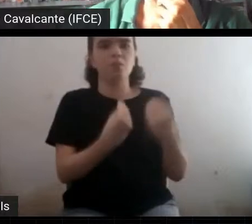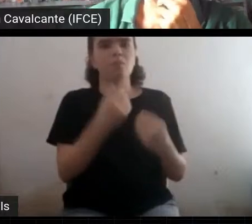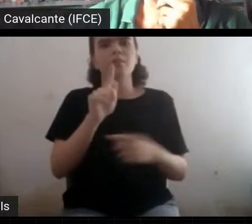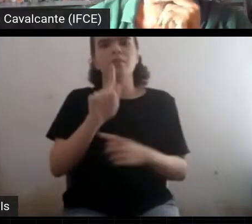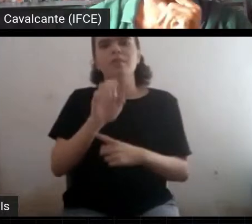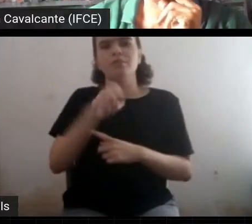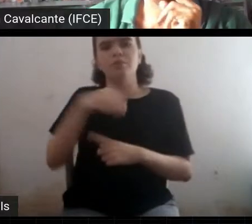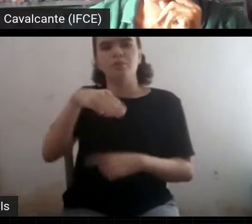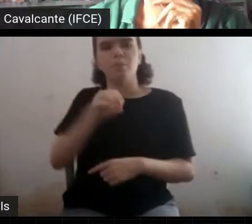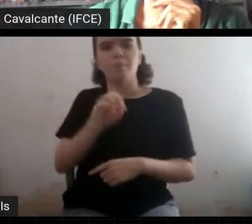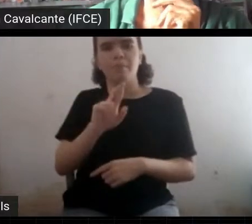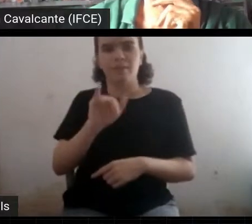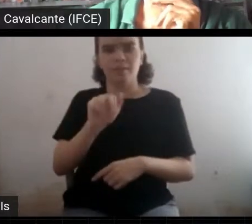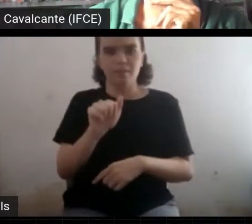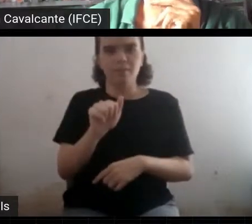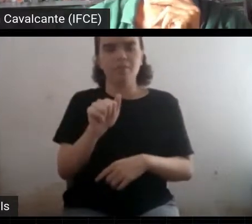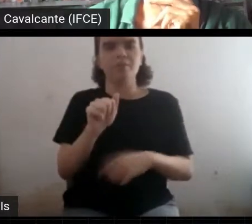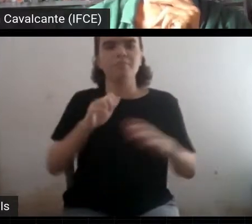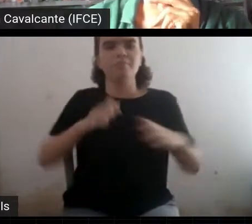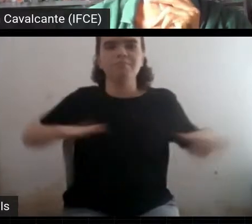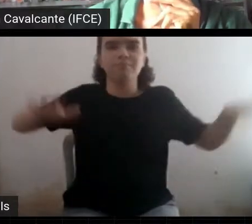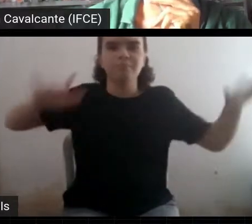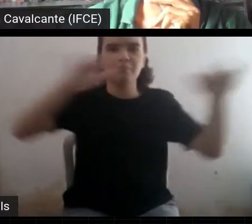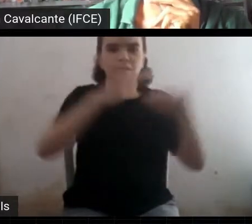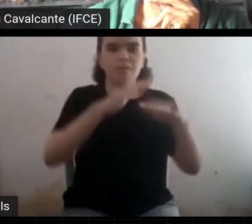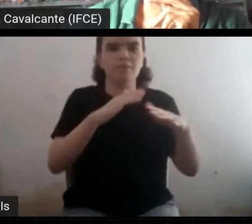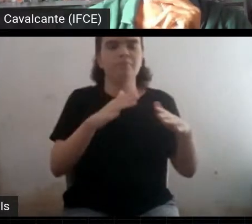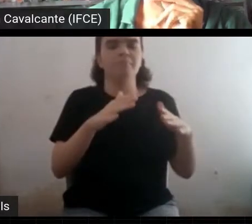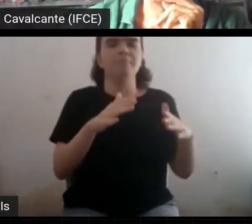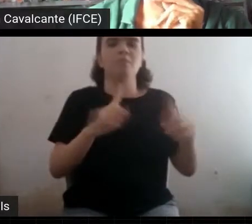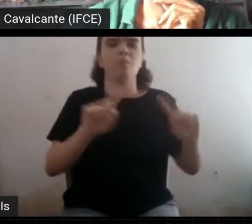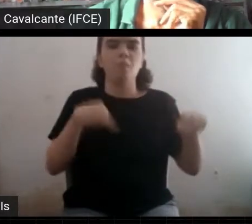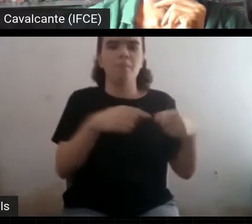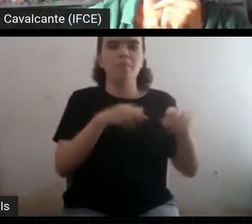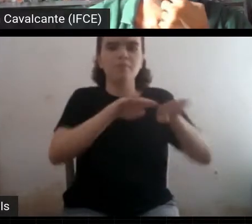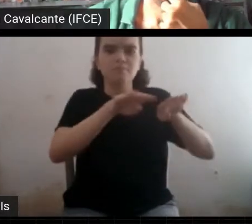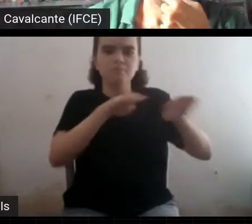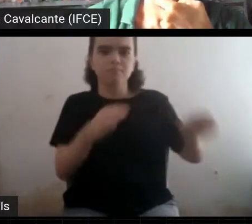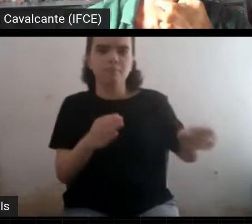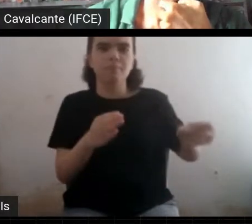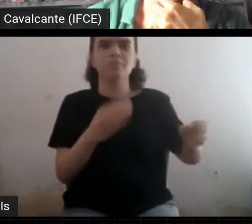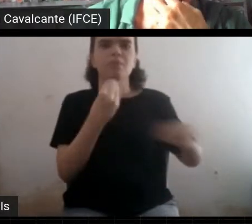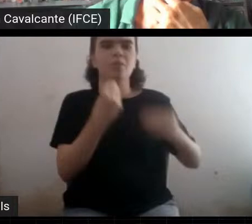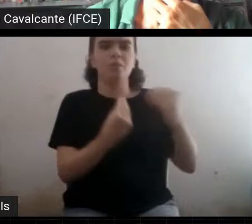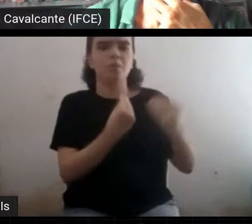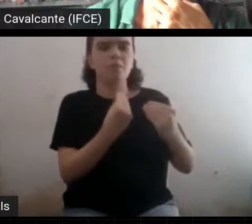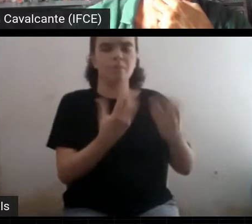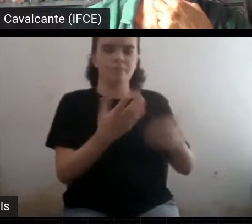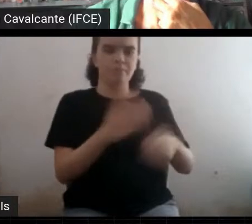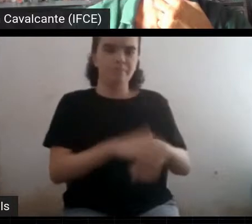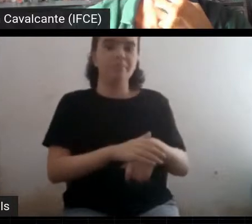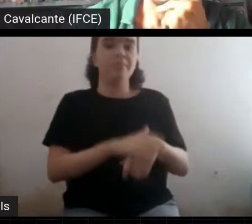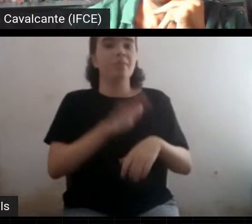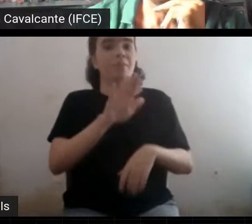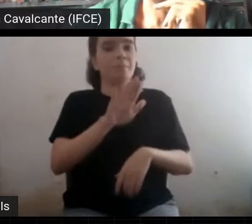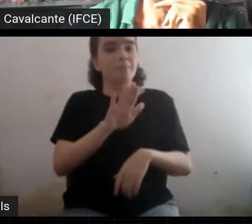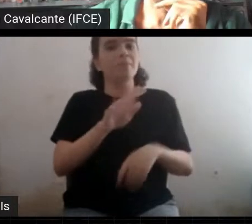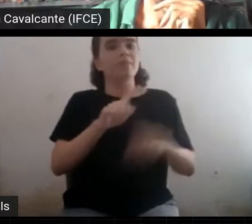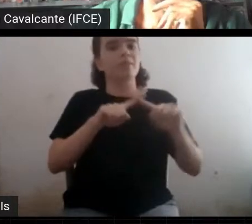disse que é plano, mas é tridimensional. Ah, perfeito. a tua explicação ficou melhor.